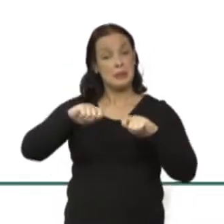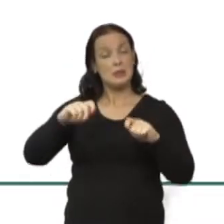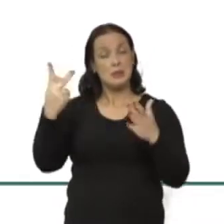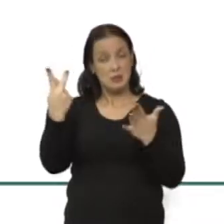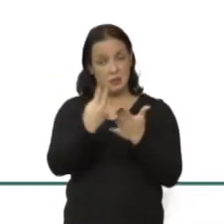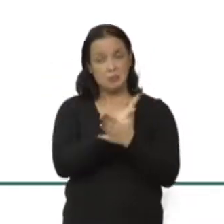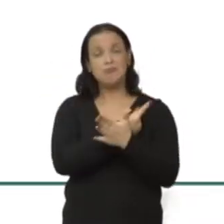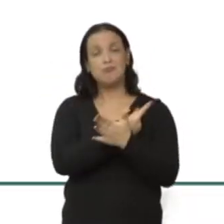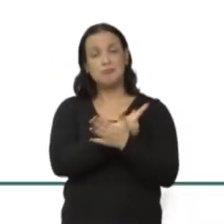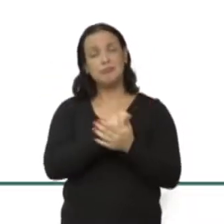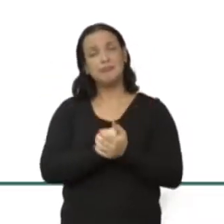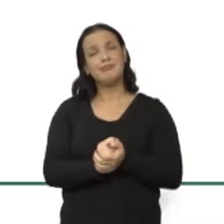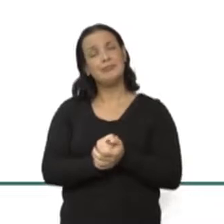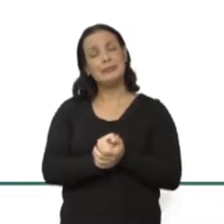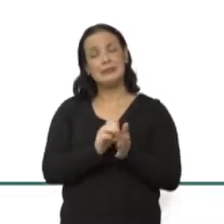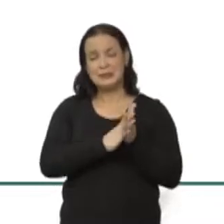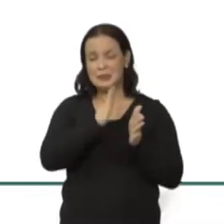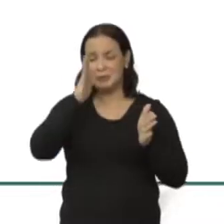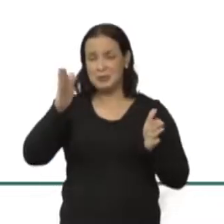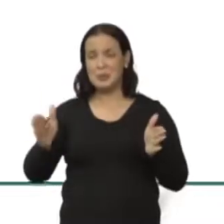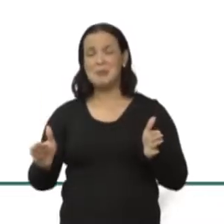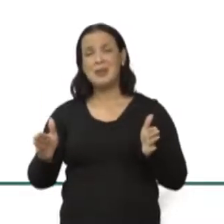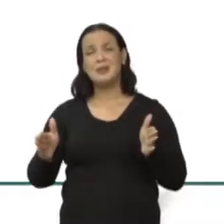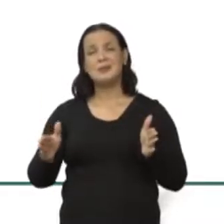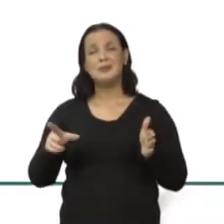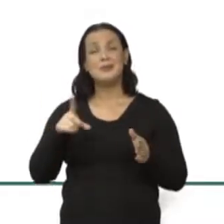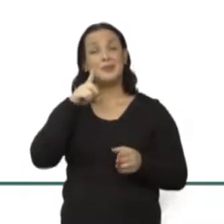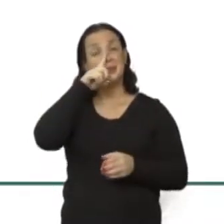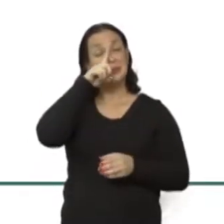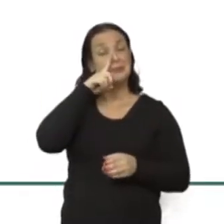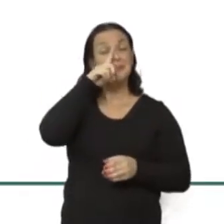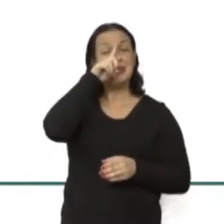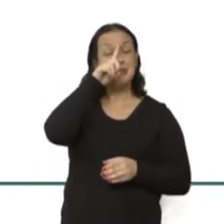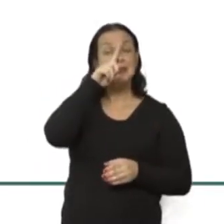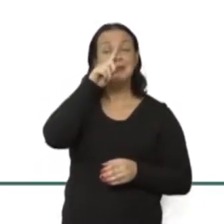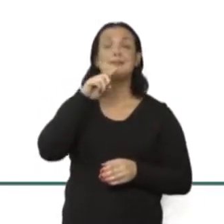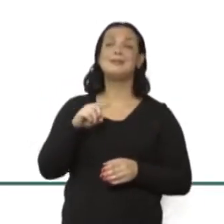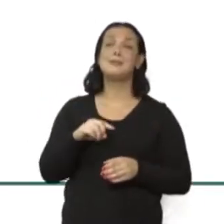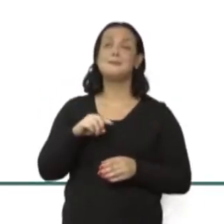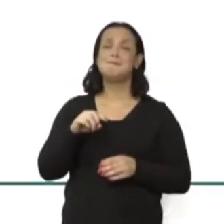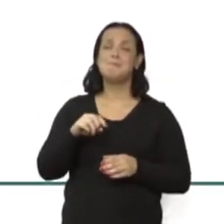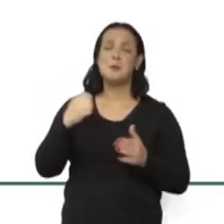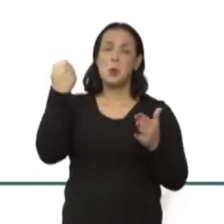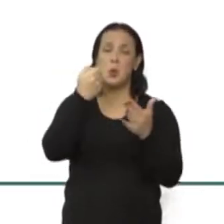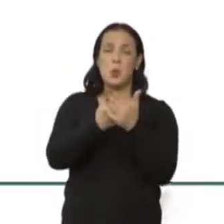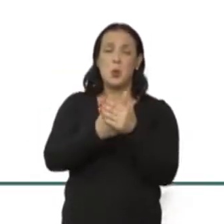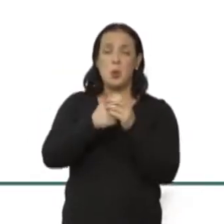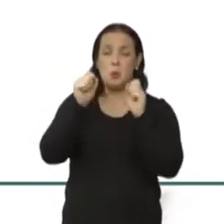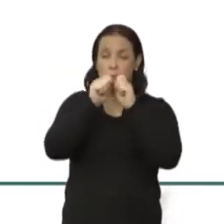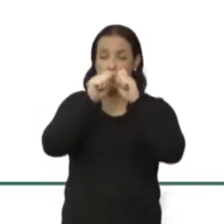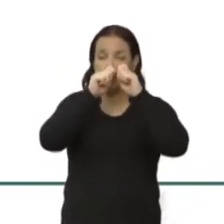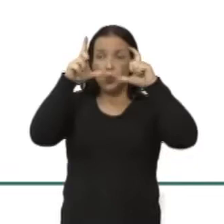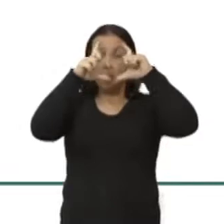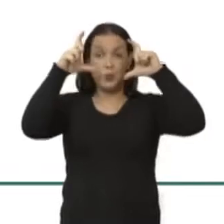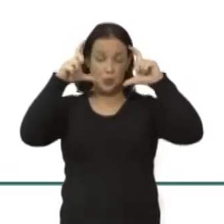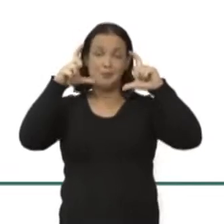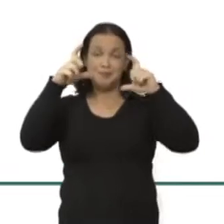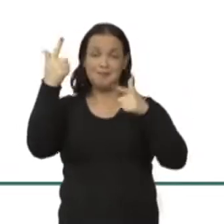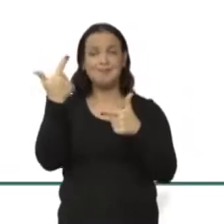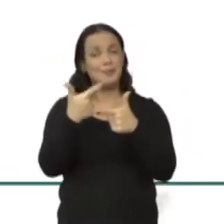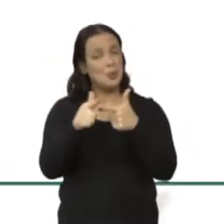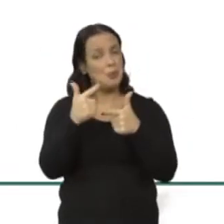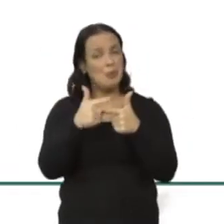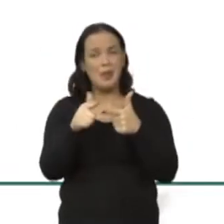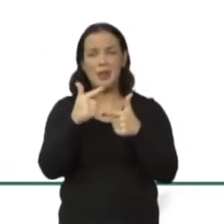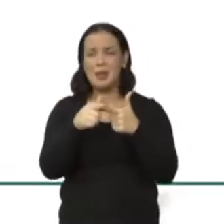São momentos de crise que funcionam normalmente como uma grande lupa para problemas que a gente estava